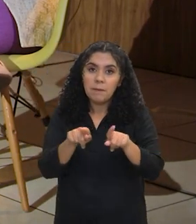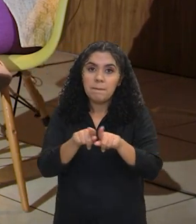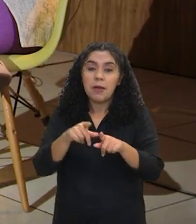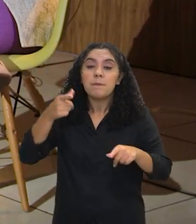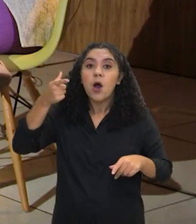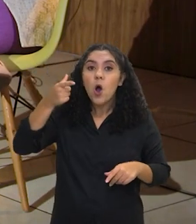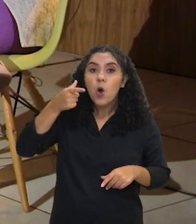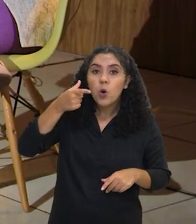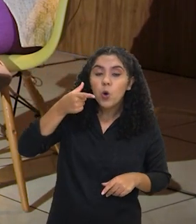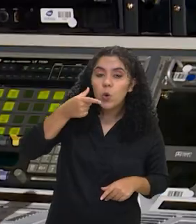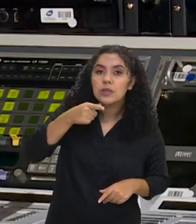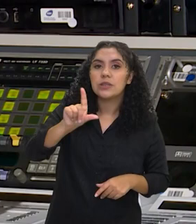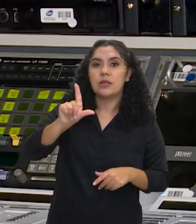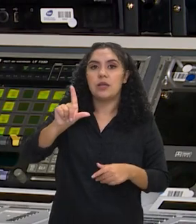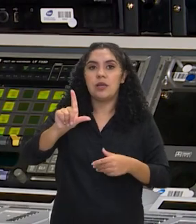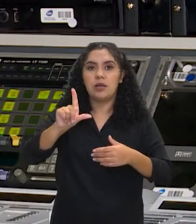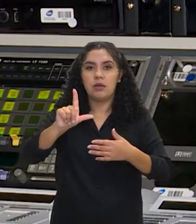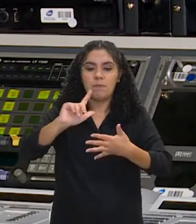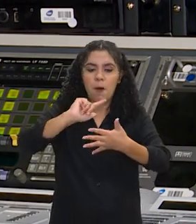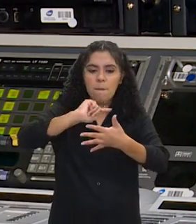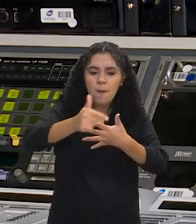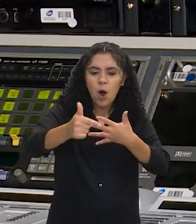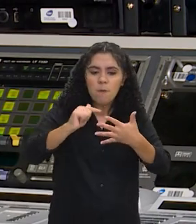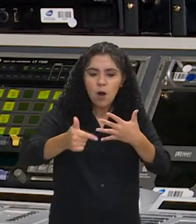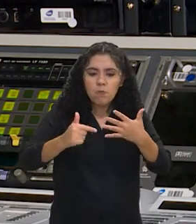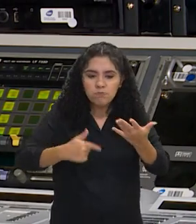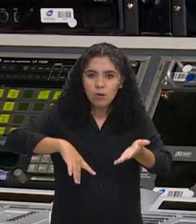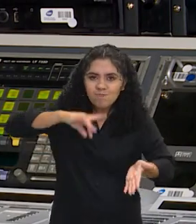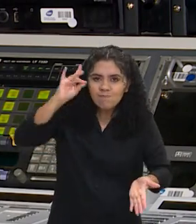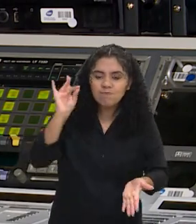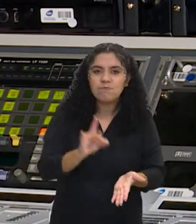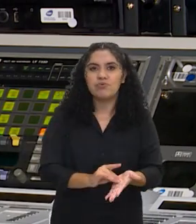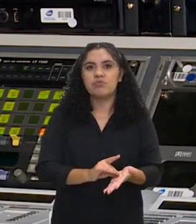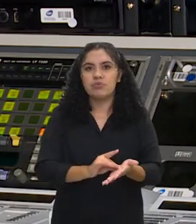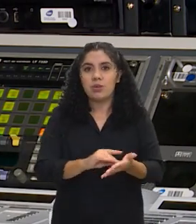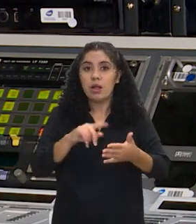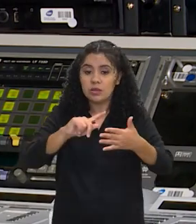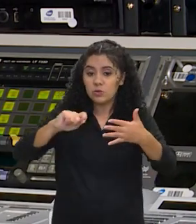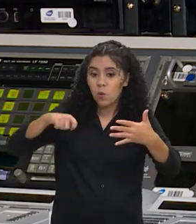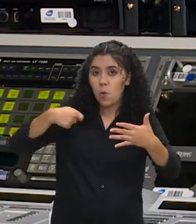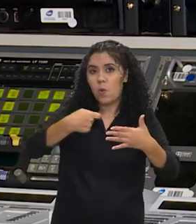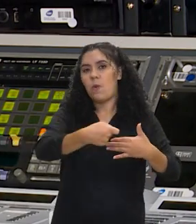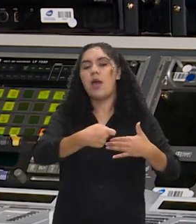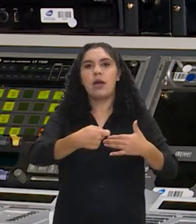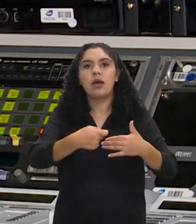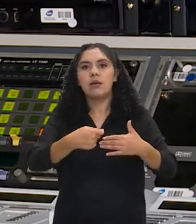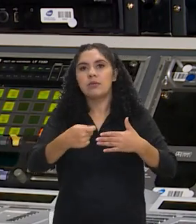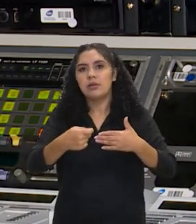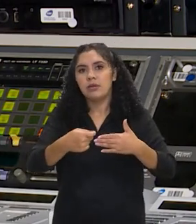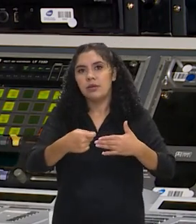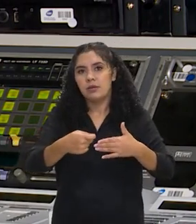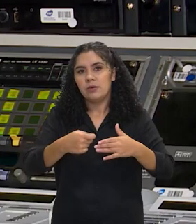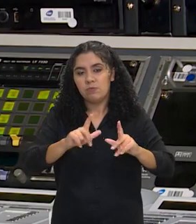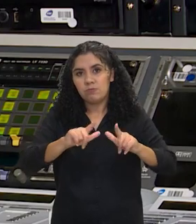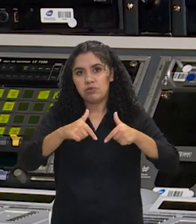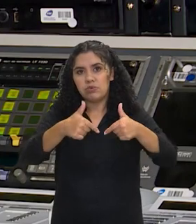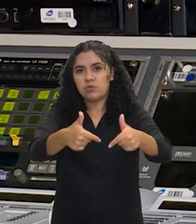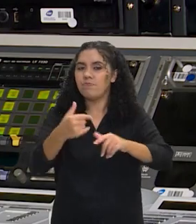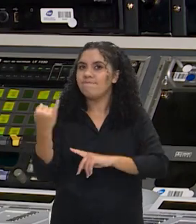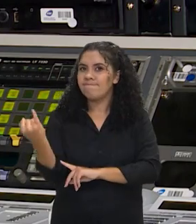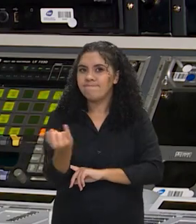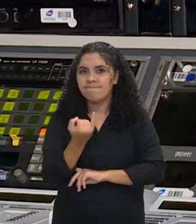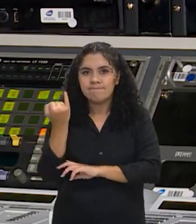isso que eu trouxe para cá, em termos de política pública, de regulação, já é uma tarefa fundamental. Quer dizer,